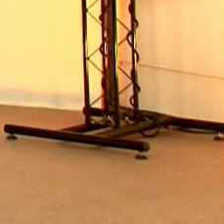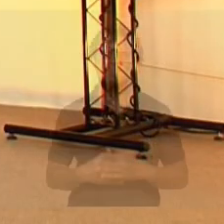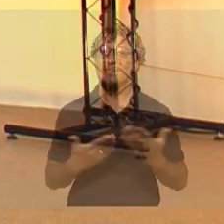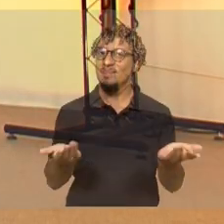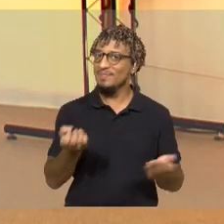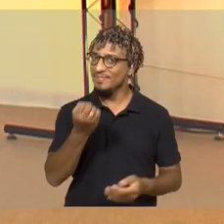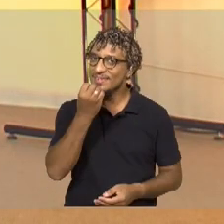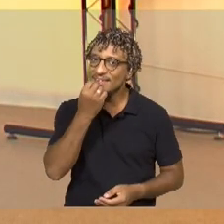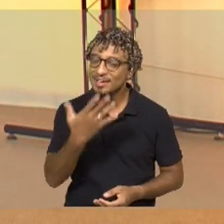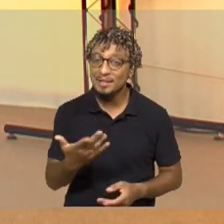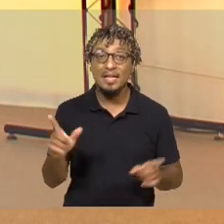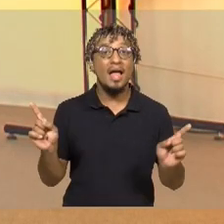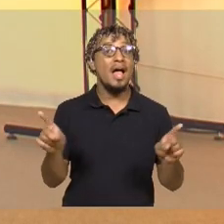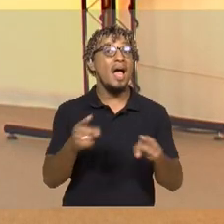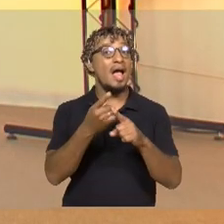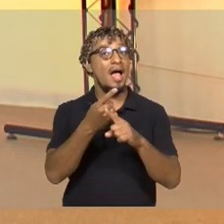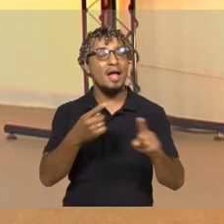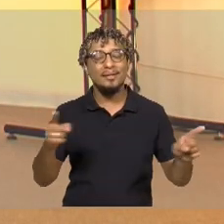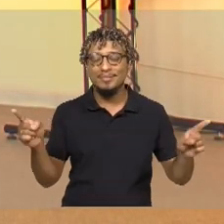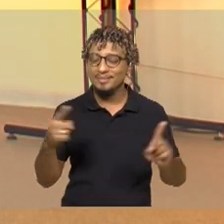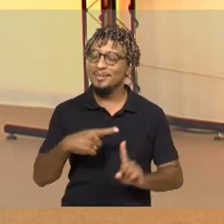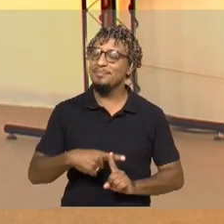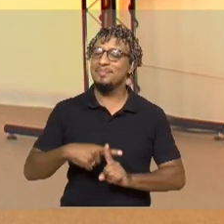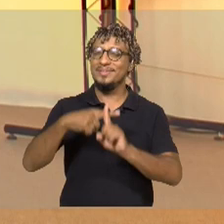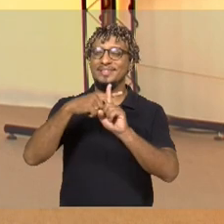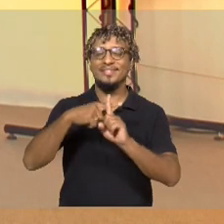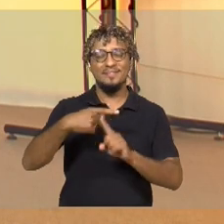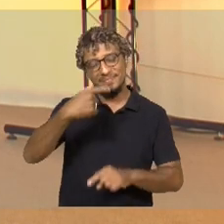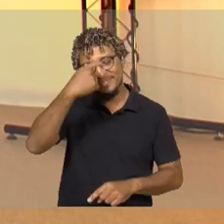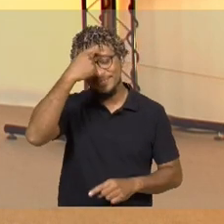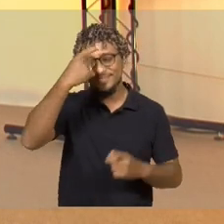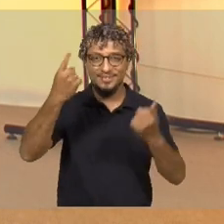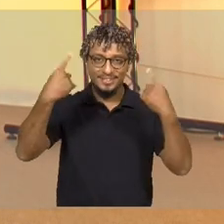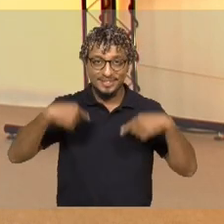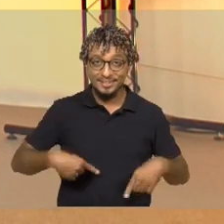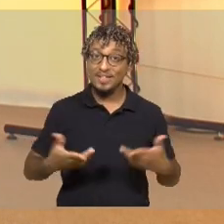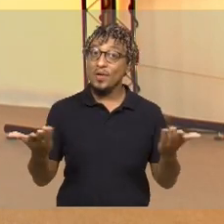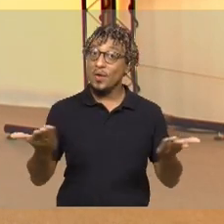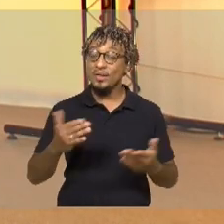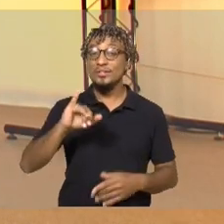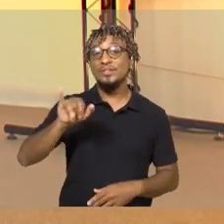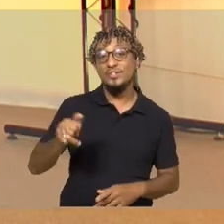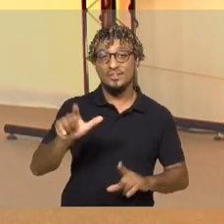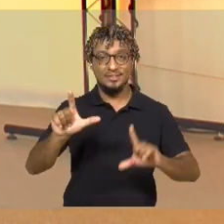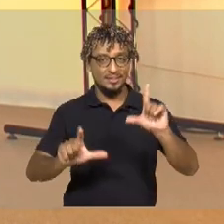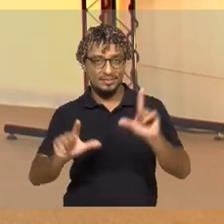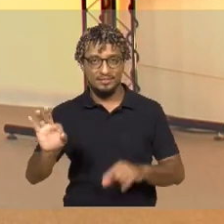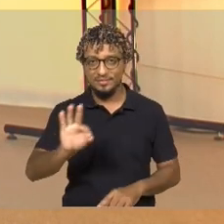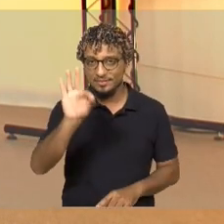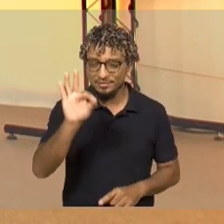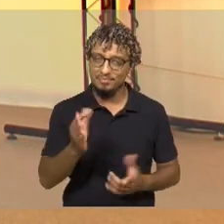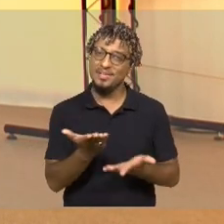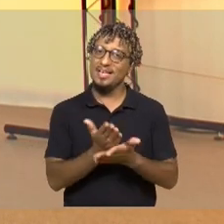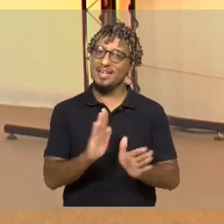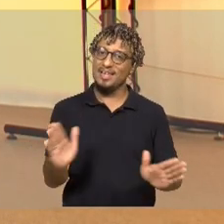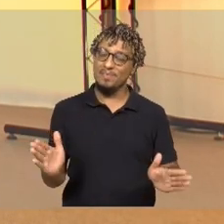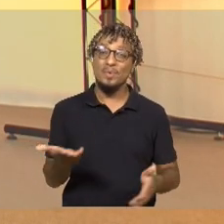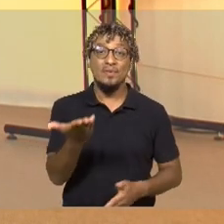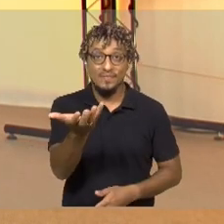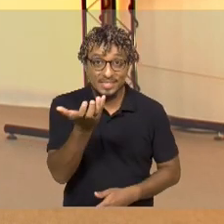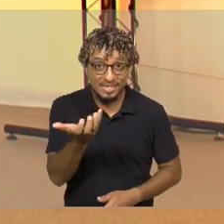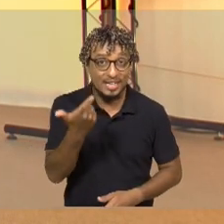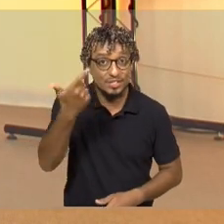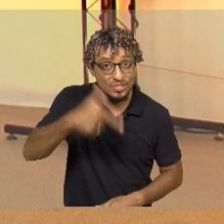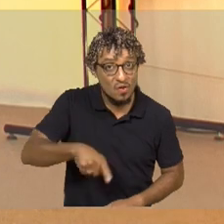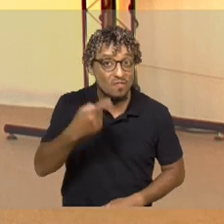Muito bom, né? A música realmente sempre faz bem para a alma. E o nosso telejornal, o JTV Ufima, fica por aqui. Para rever nossas